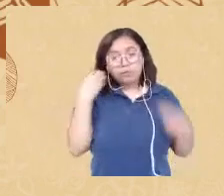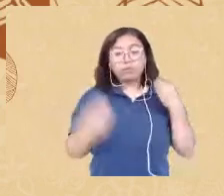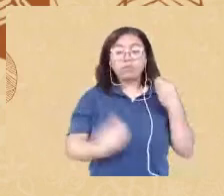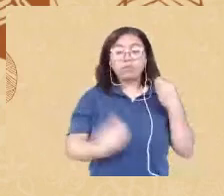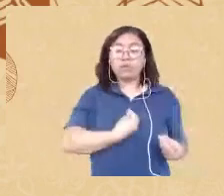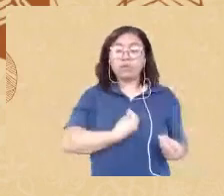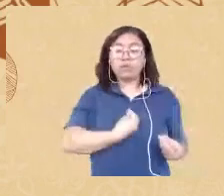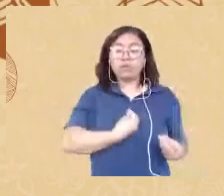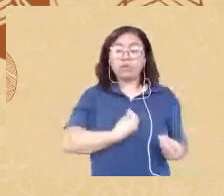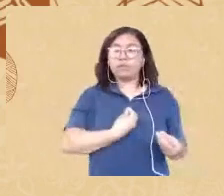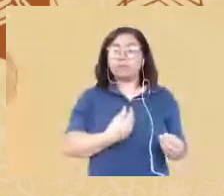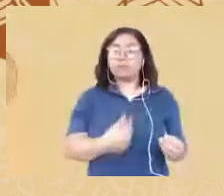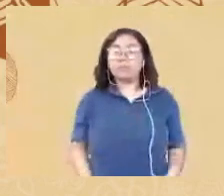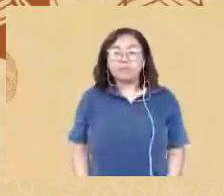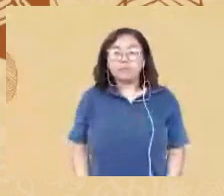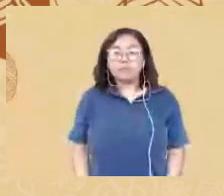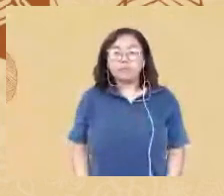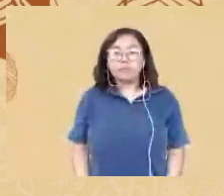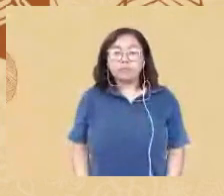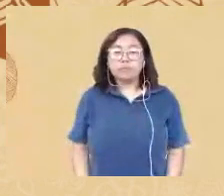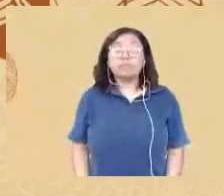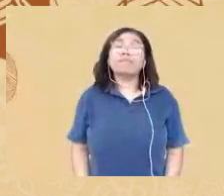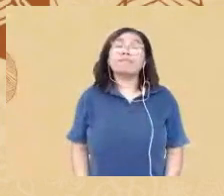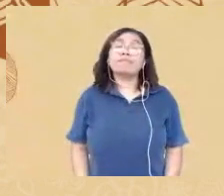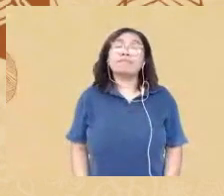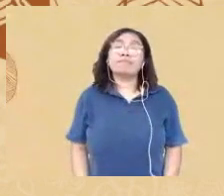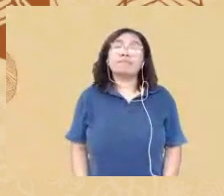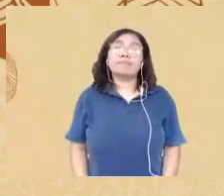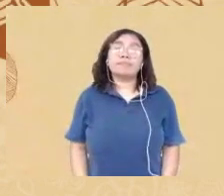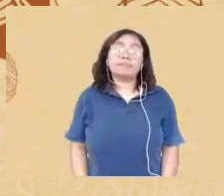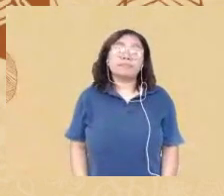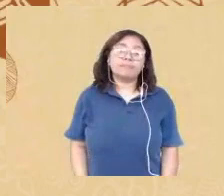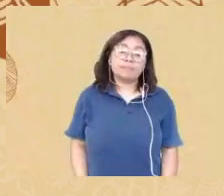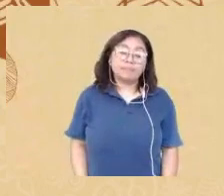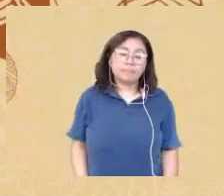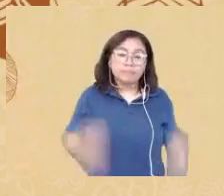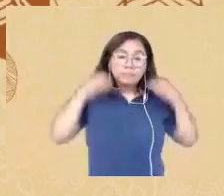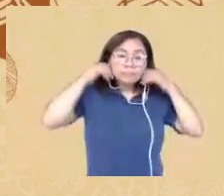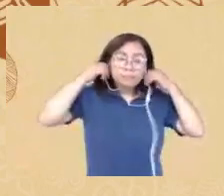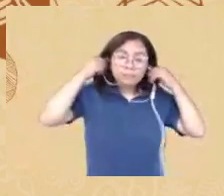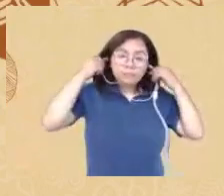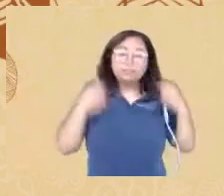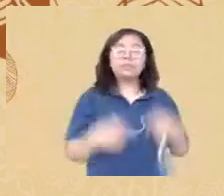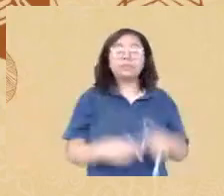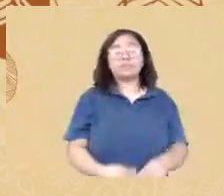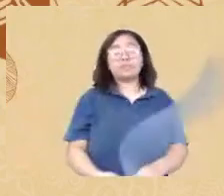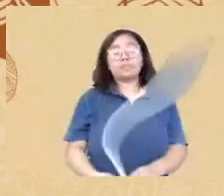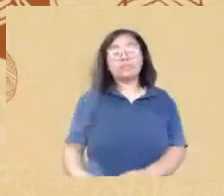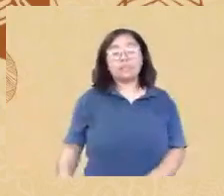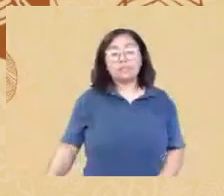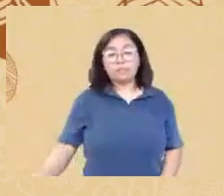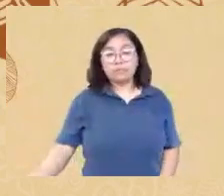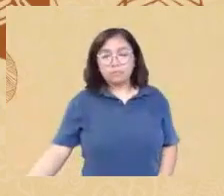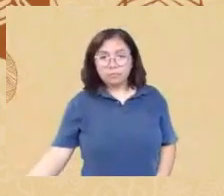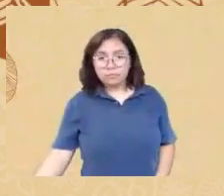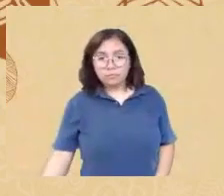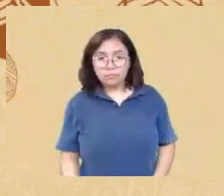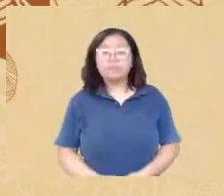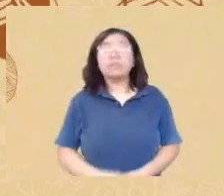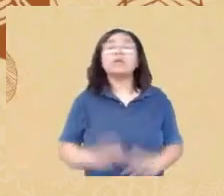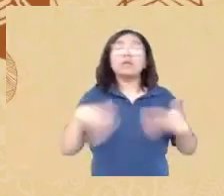por favor boa tarde gente fazer uma pergunta para a professora Flávia